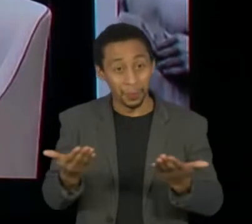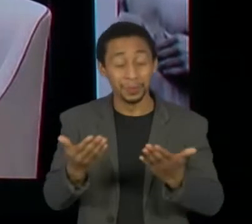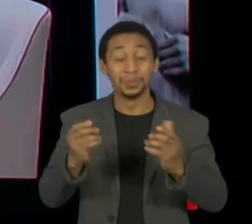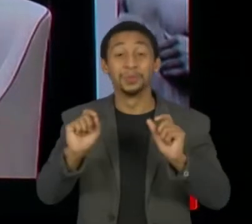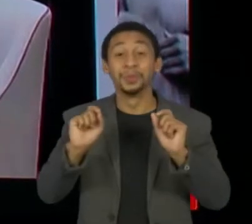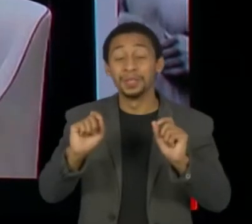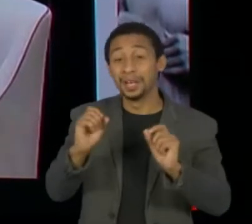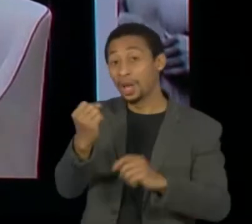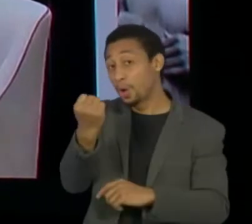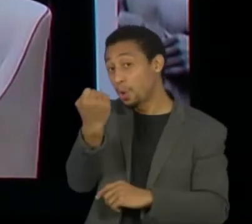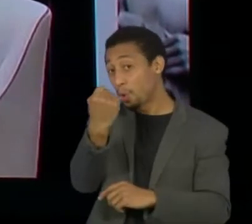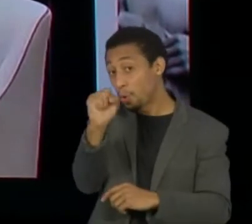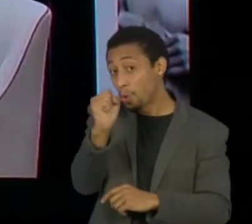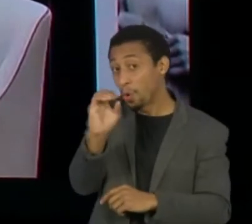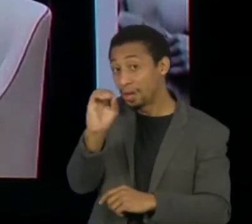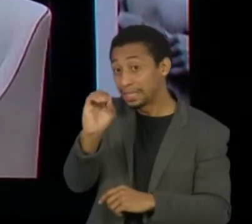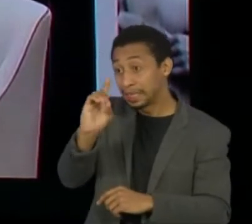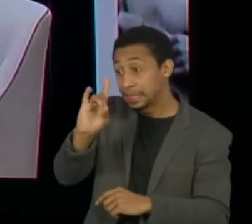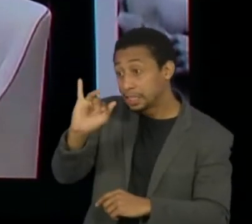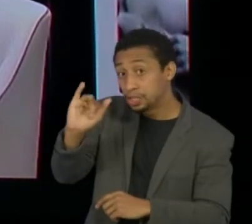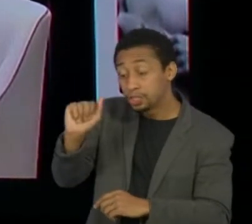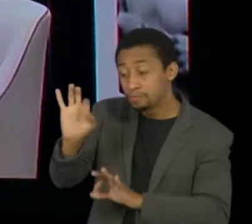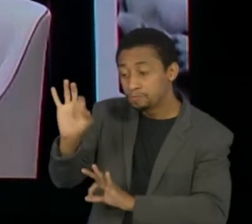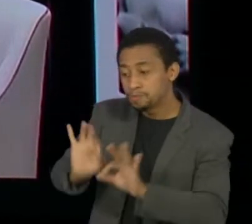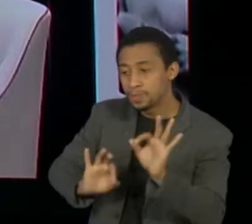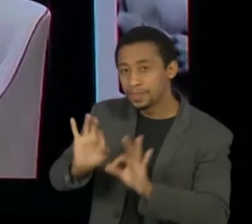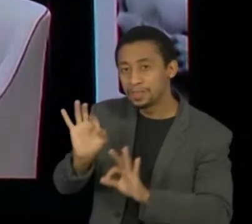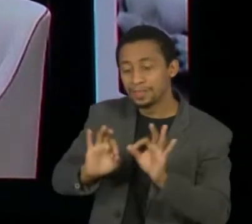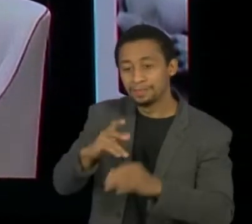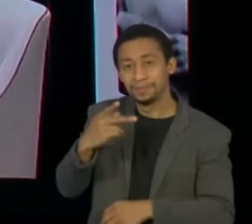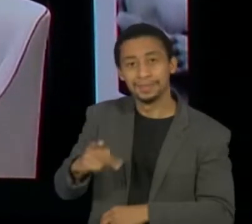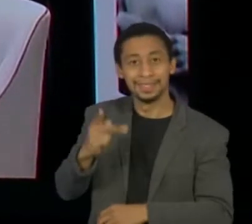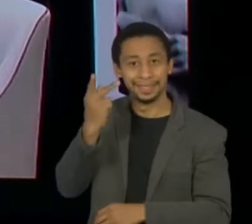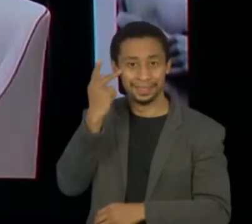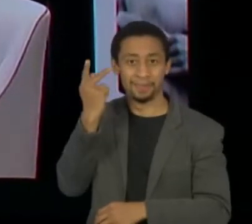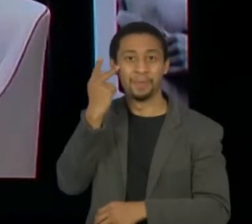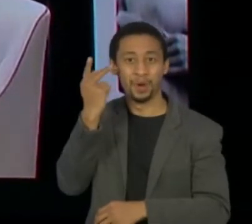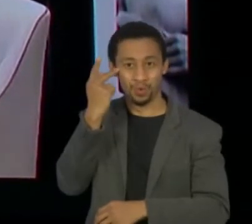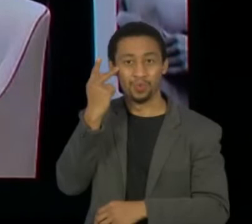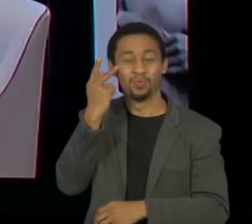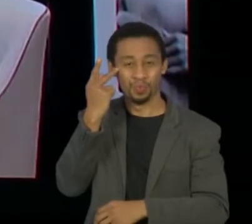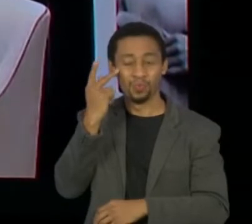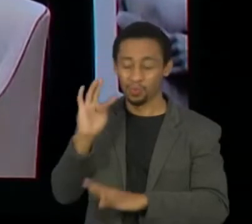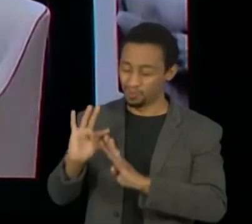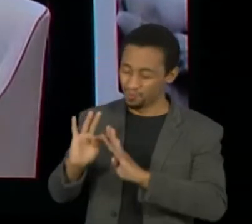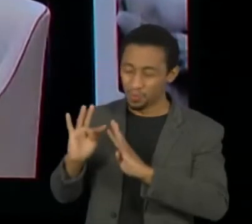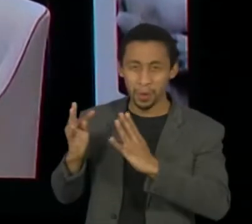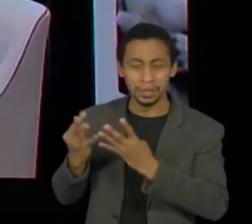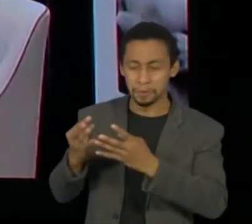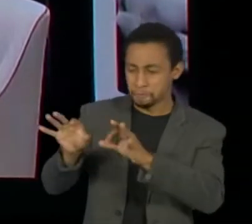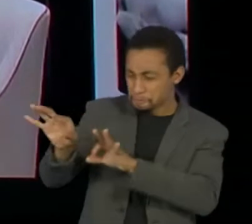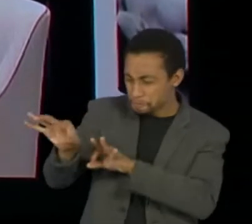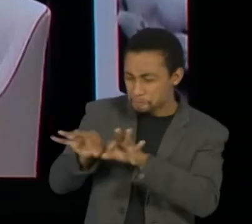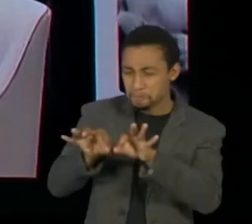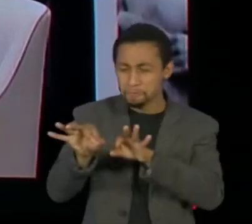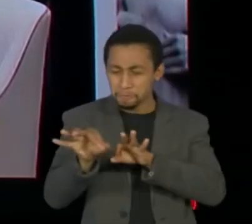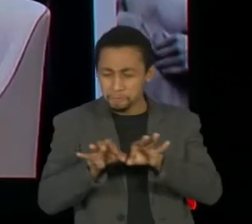dias do Plano São Paulo. 80 dias desta quarentena inovadora, que tem